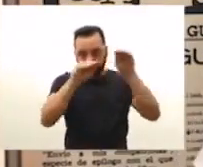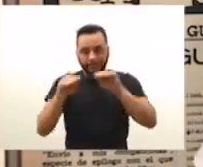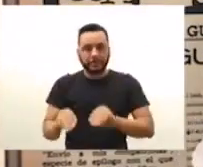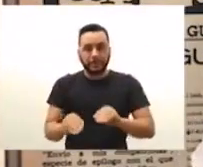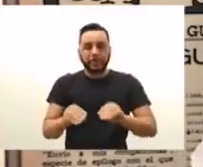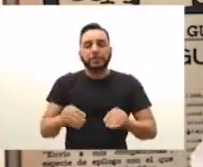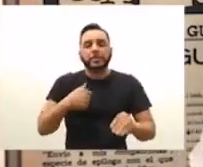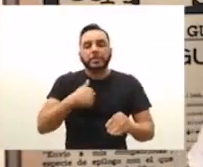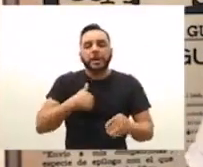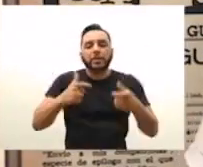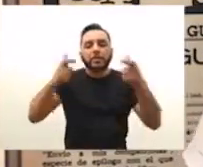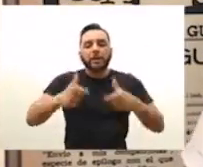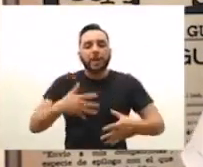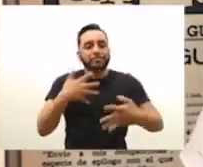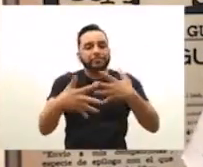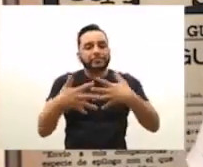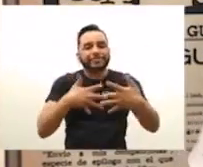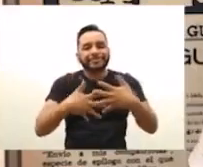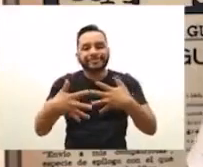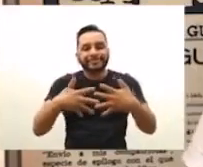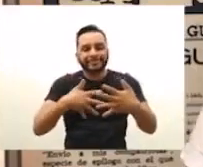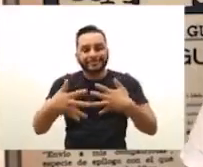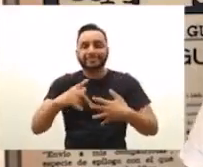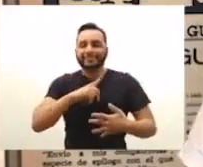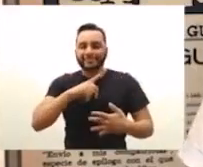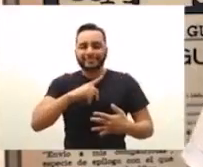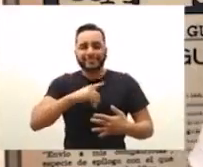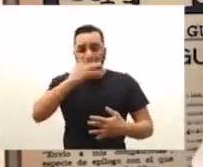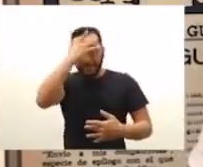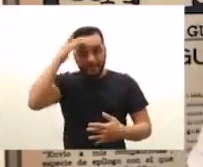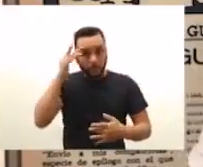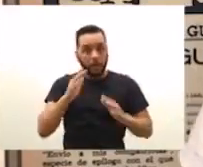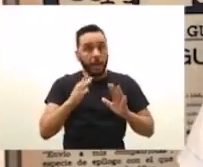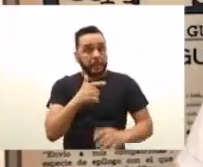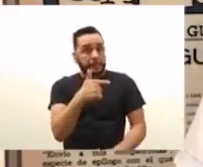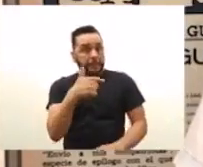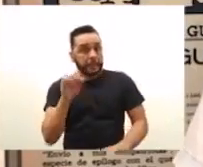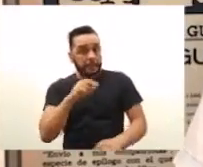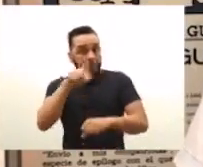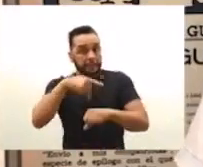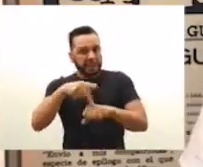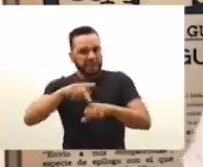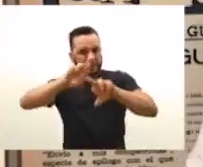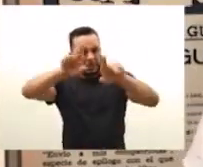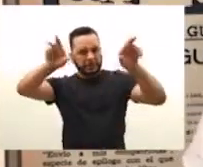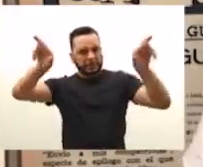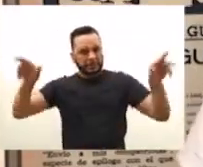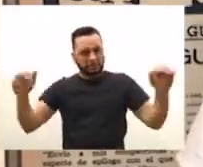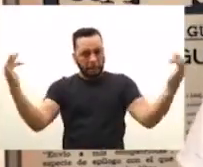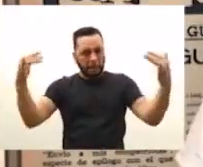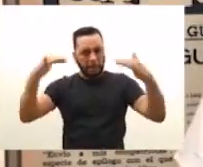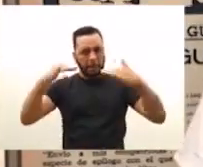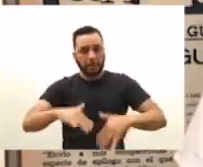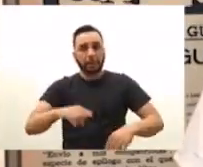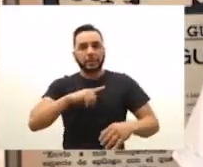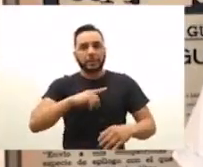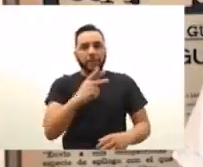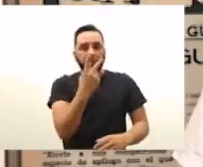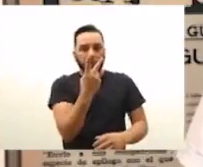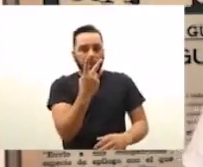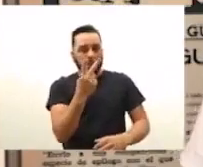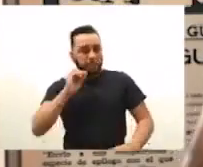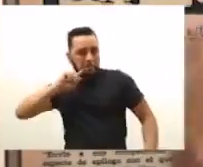Hospedaria de Migrantes do Brás. Recebeu pessoas de 70 países diferentes, recebeu mais de 2 milhões e meio de pessoas,